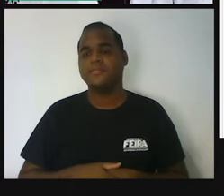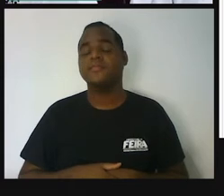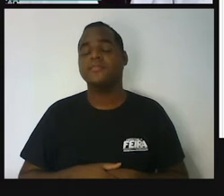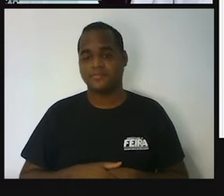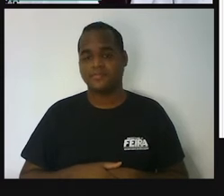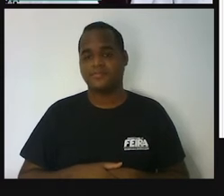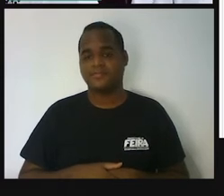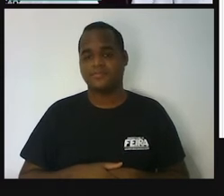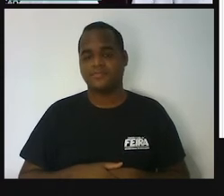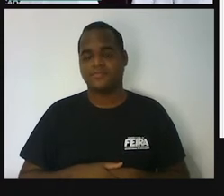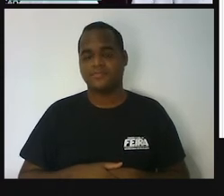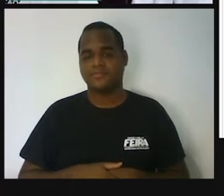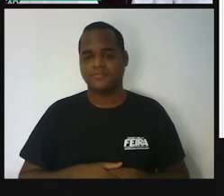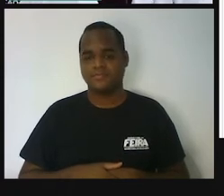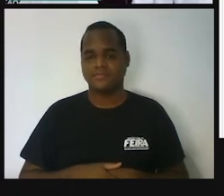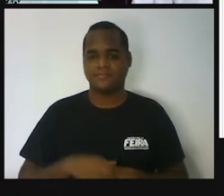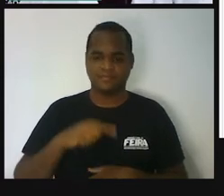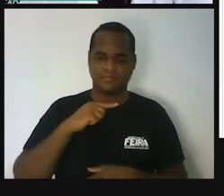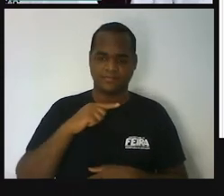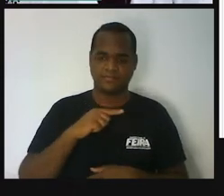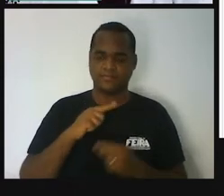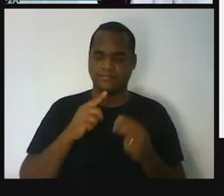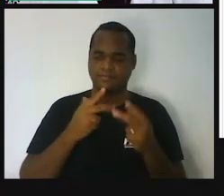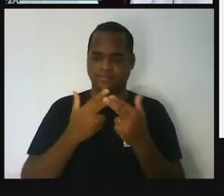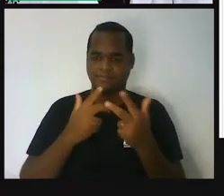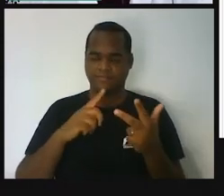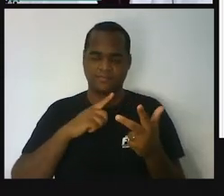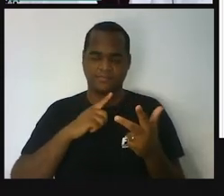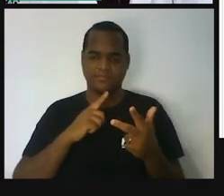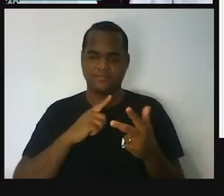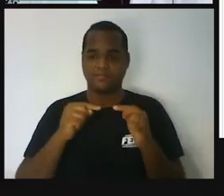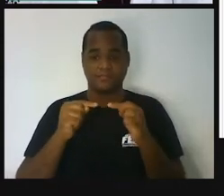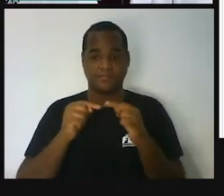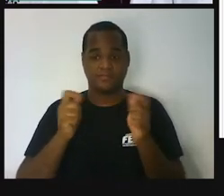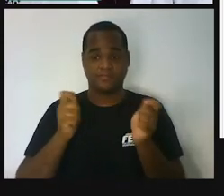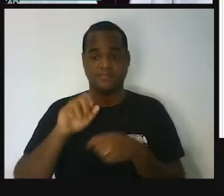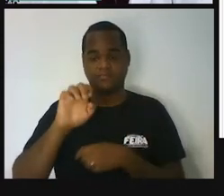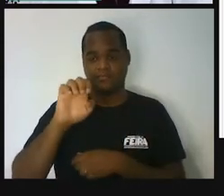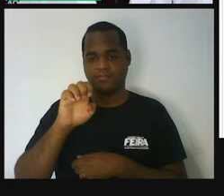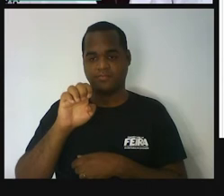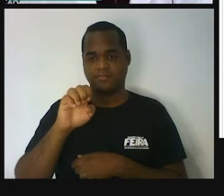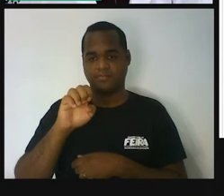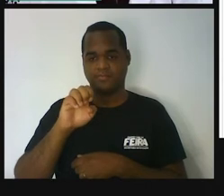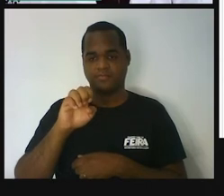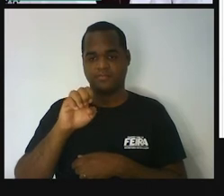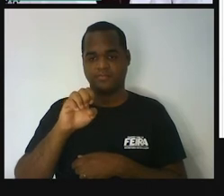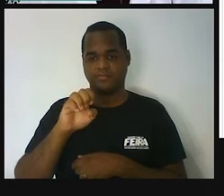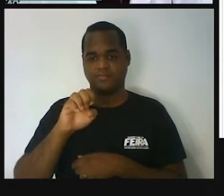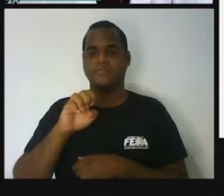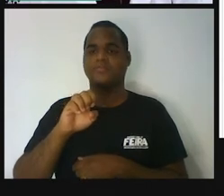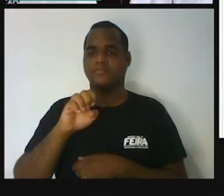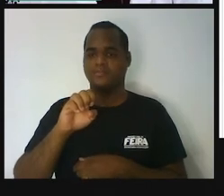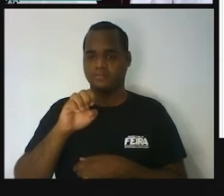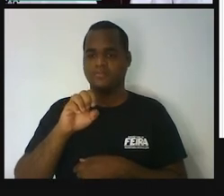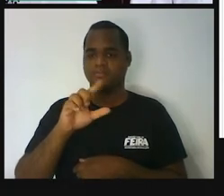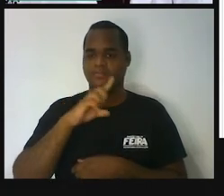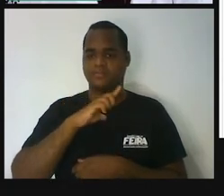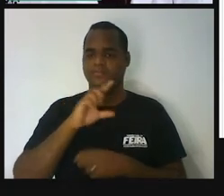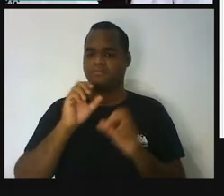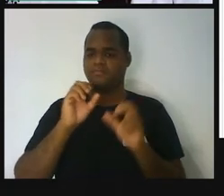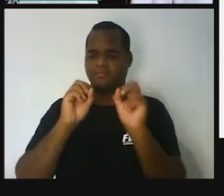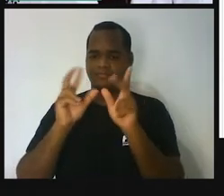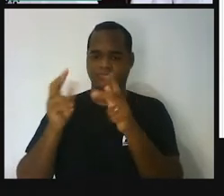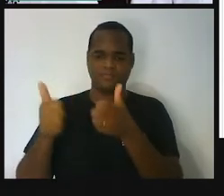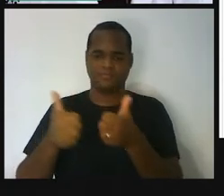Certo? Essa alturazinha aqui, Do ponto E até aqui é a altura do triângulo. Belezinha? Tá,